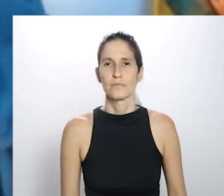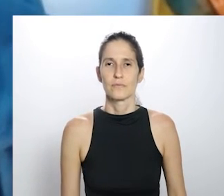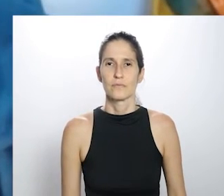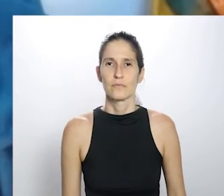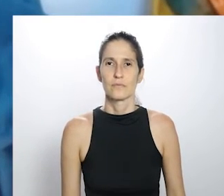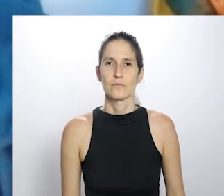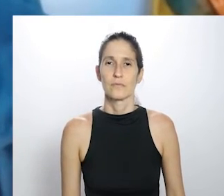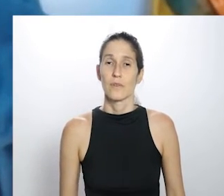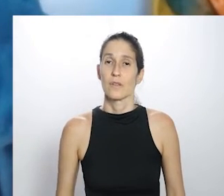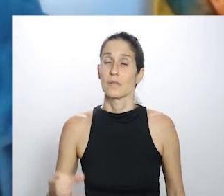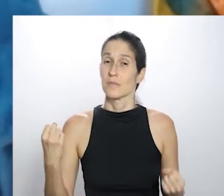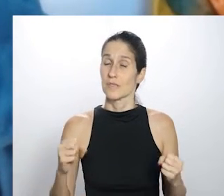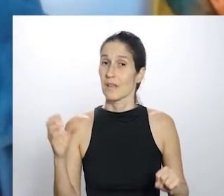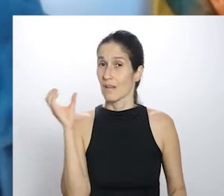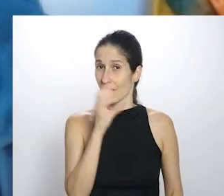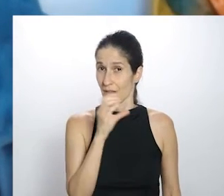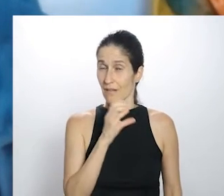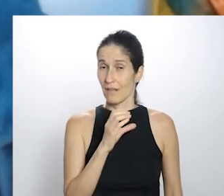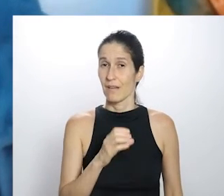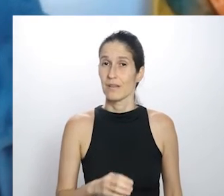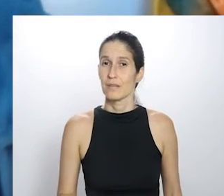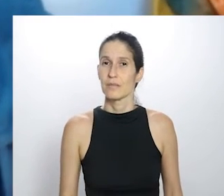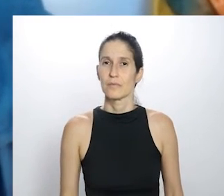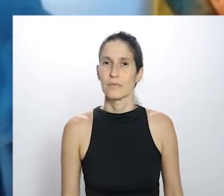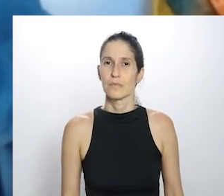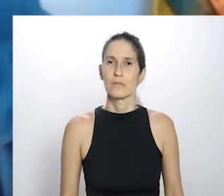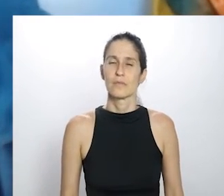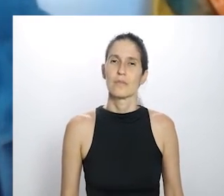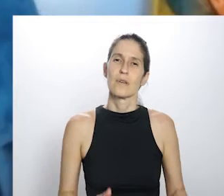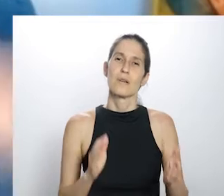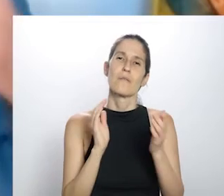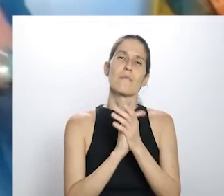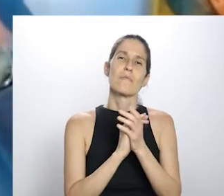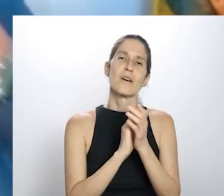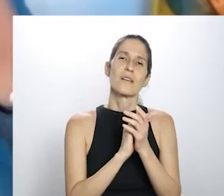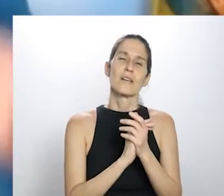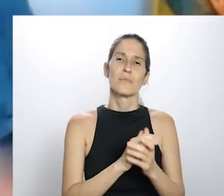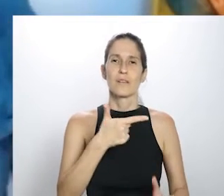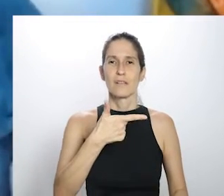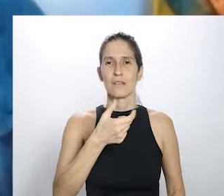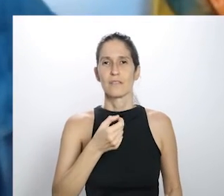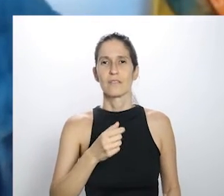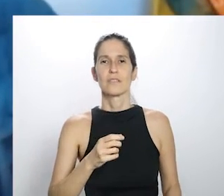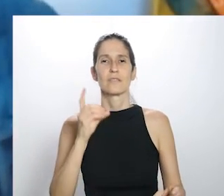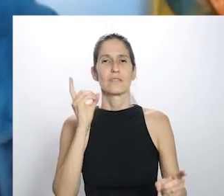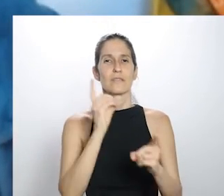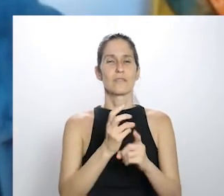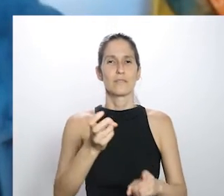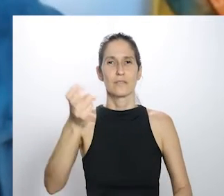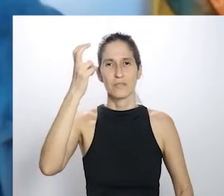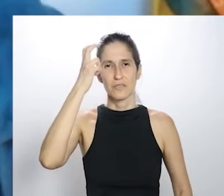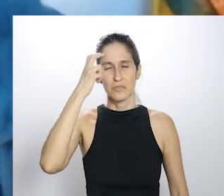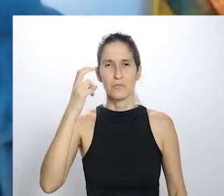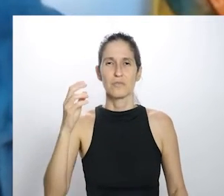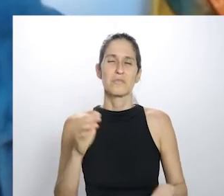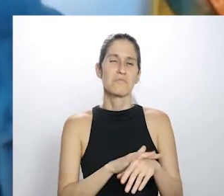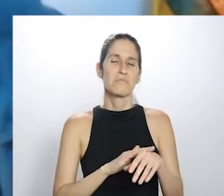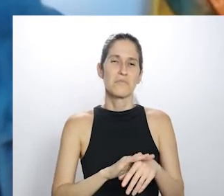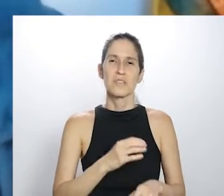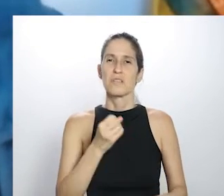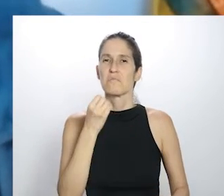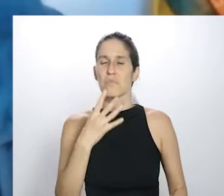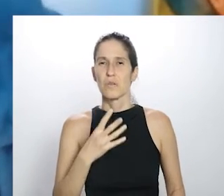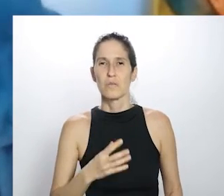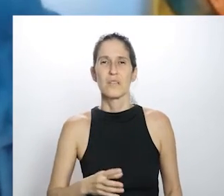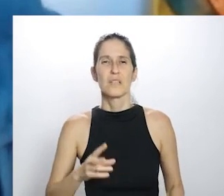nesse momento mais do que nunca urgentes, né? Joana Corrêa diz o seguinte, parabéns pelos 20 anos desse encontro tão importante e por